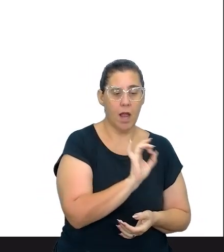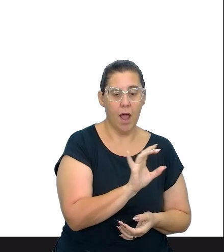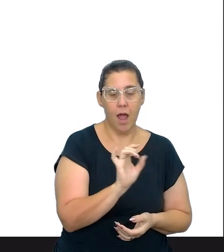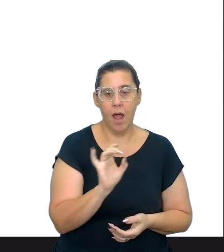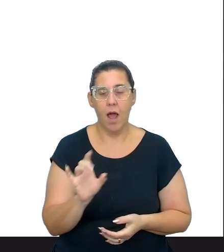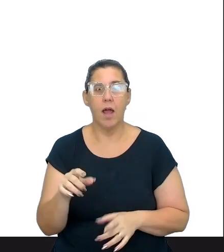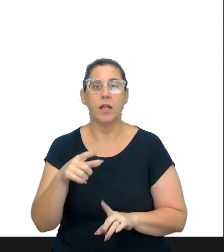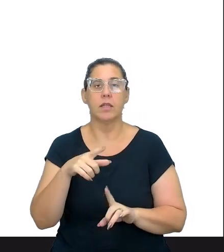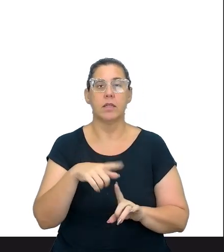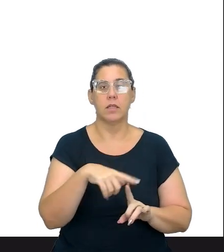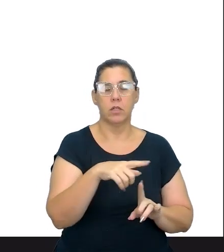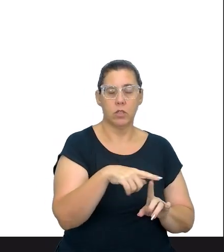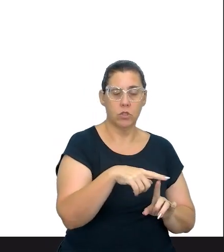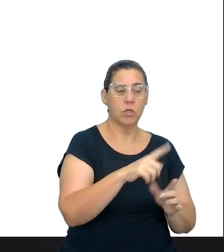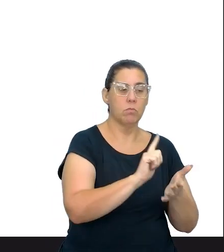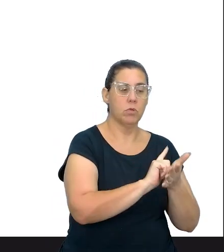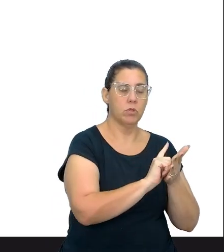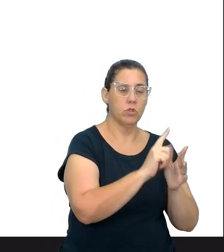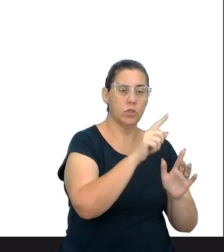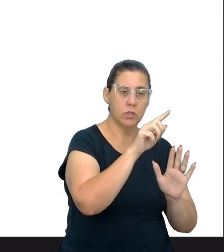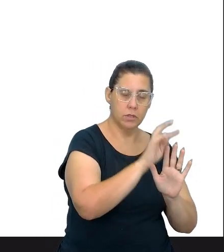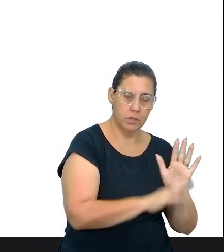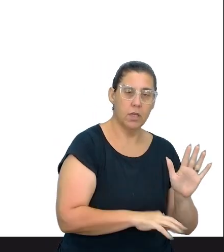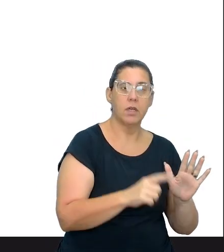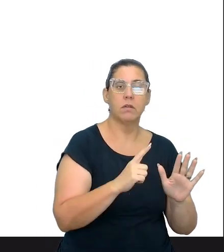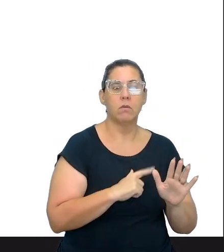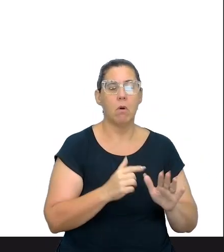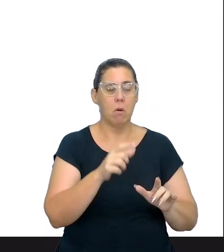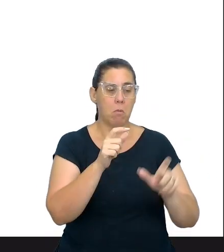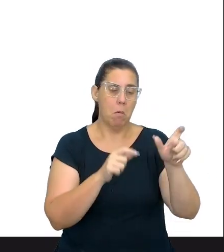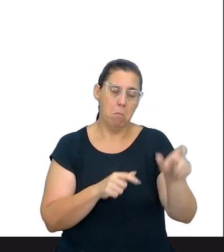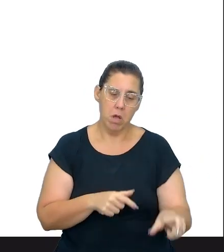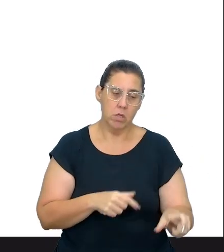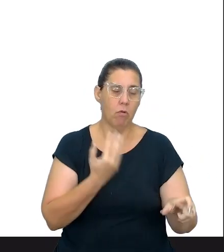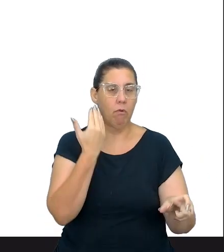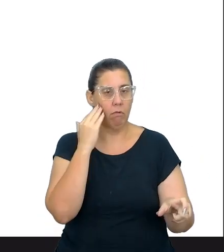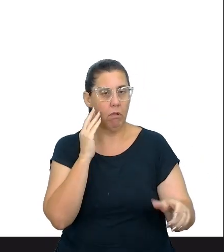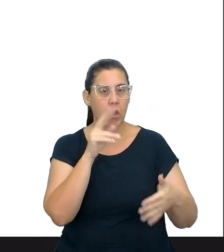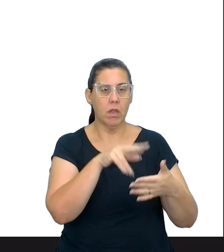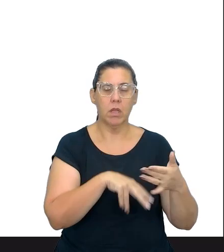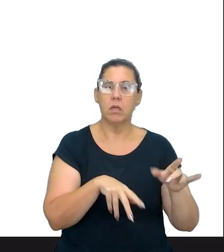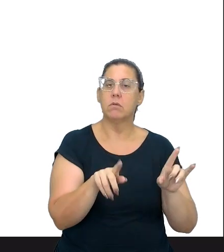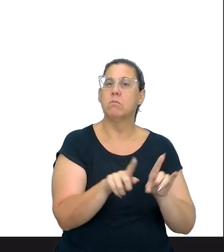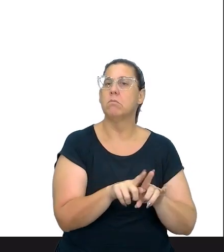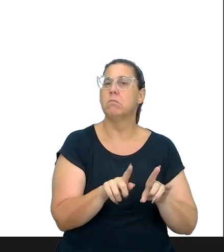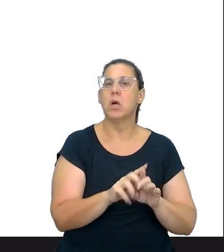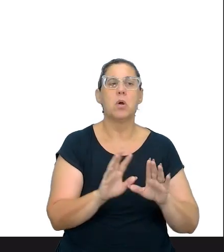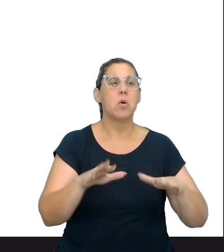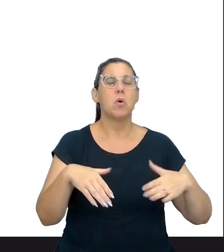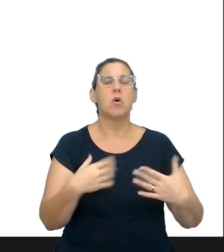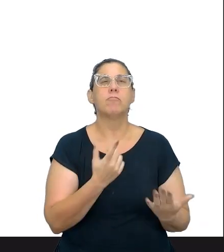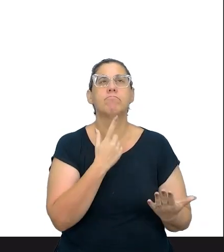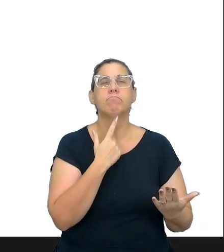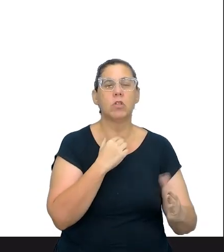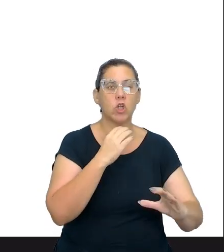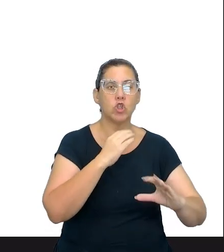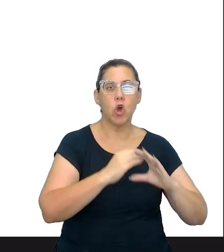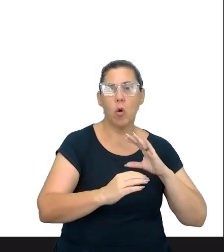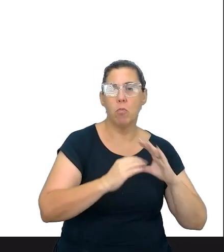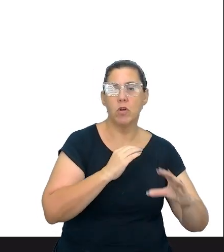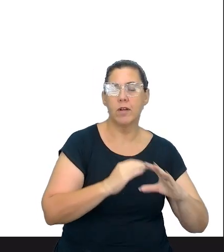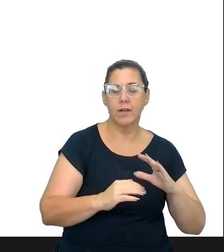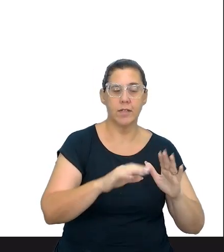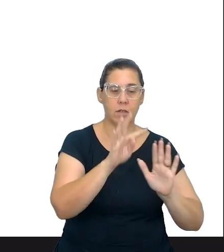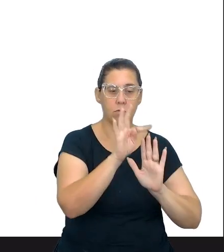texto exige um tipo de leitor, né? Conforme eu falei no slide anterior. E ele vai entender também qual é a intencionalidade comunicativa de cada